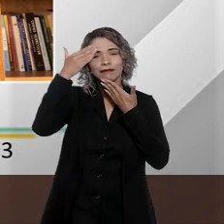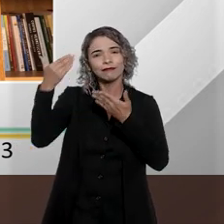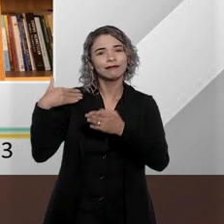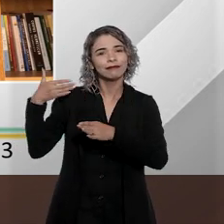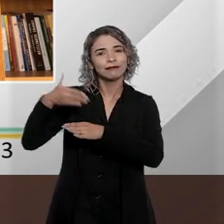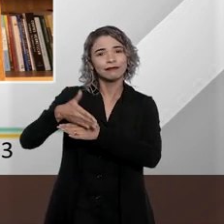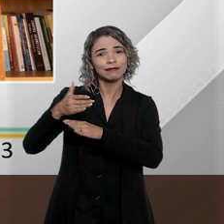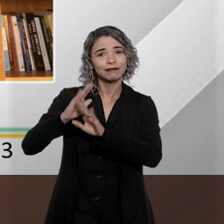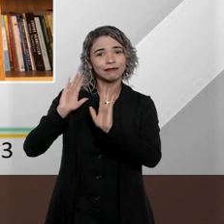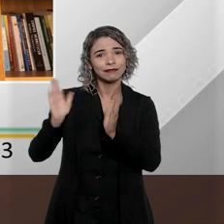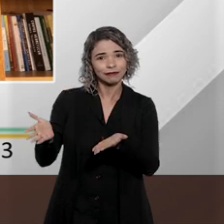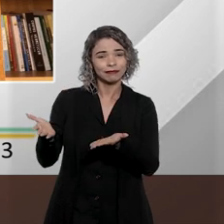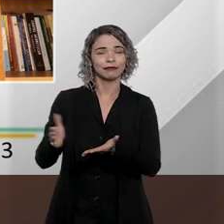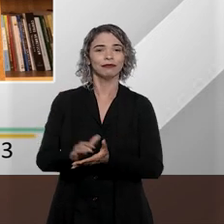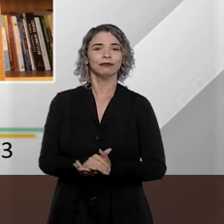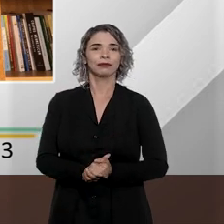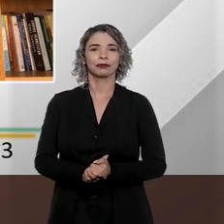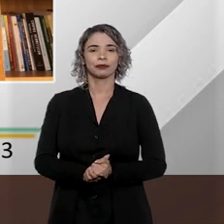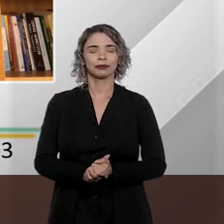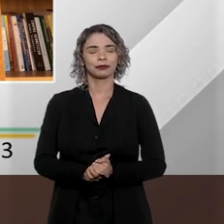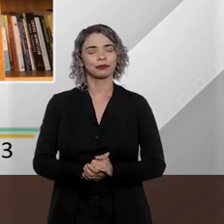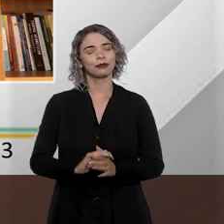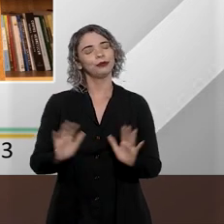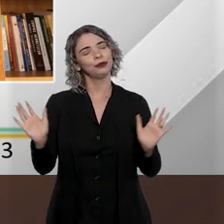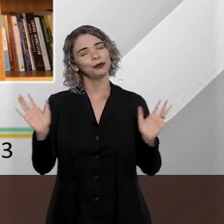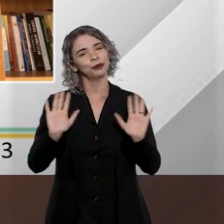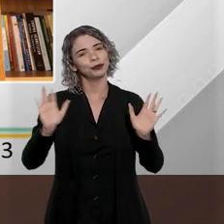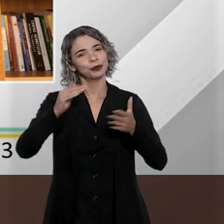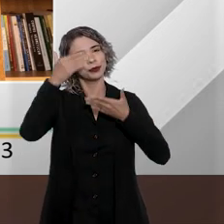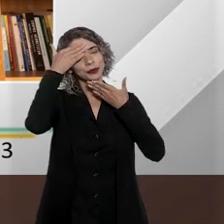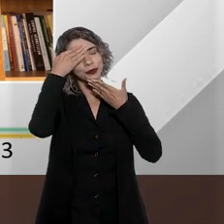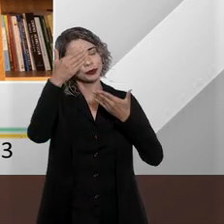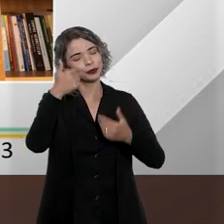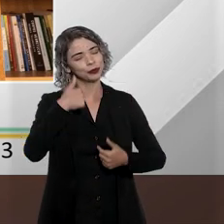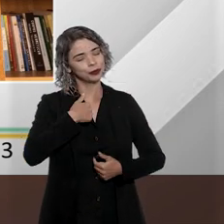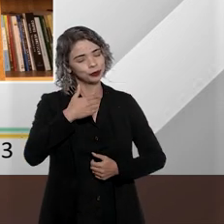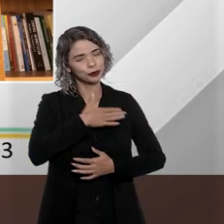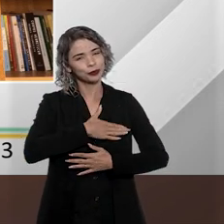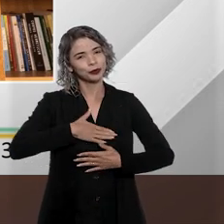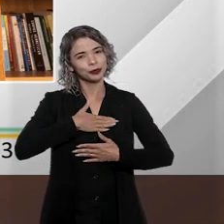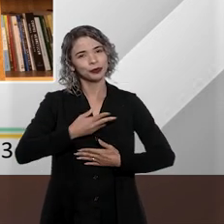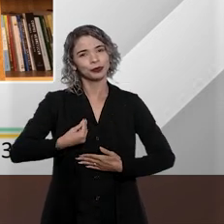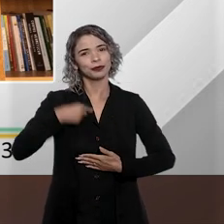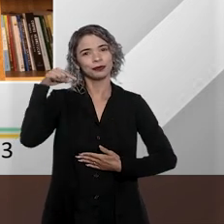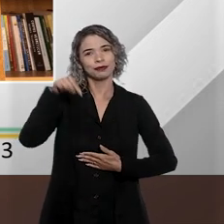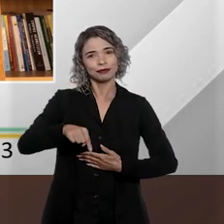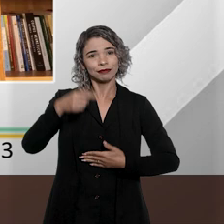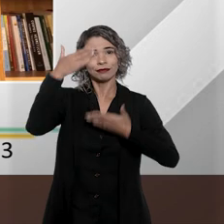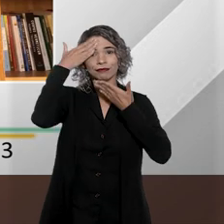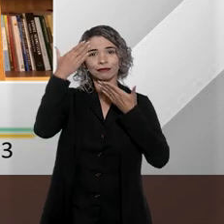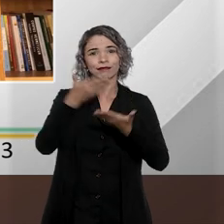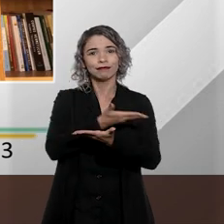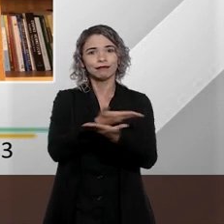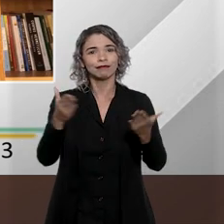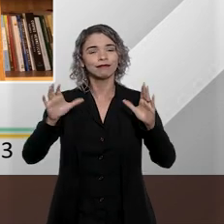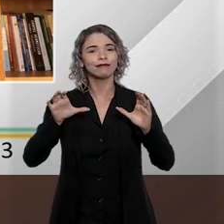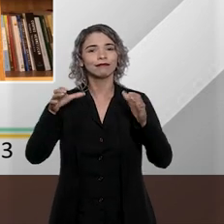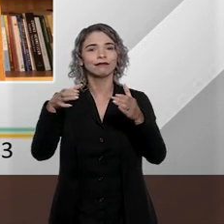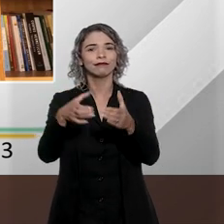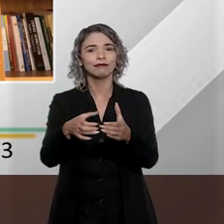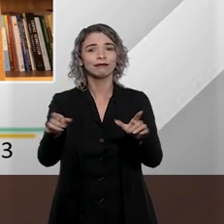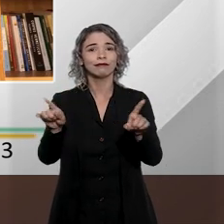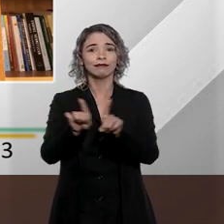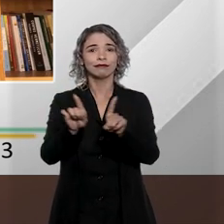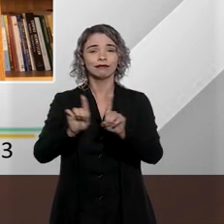participação desde já. Muito obrigado, Fátima. É um prazer estar aqui. Agradeço a você, a toda a equipe, a todos